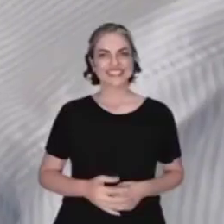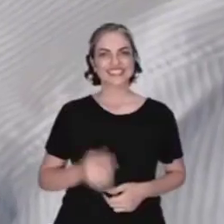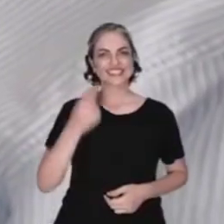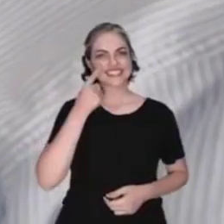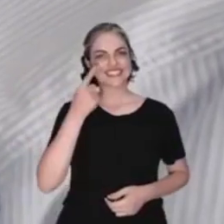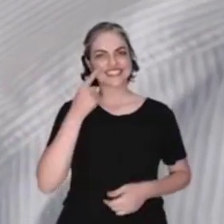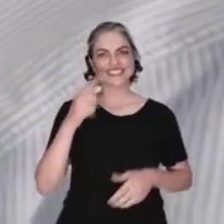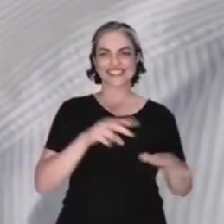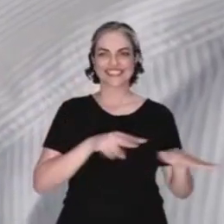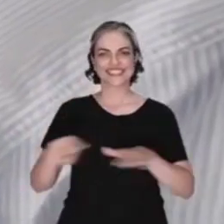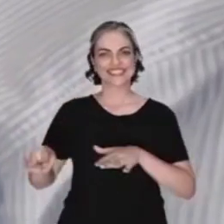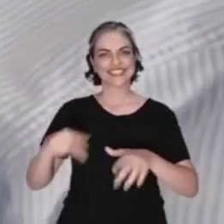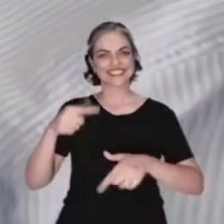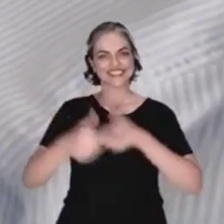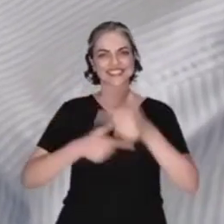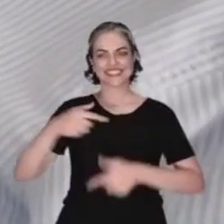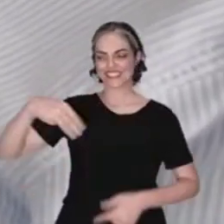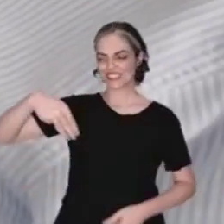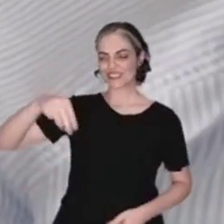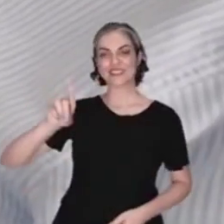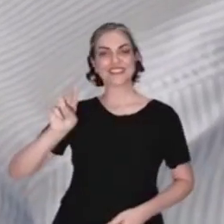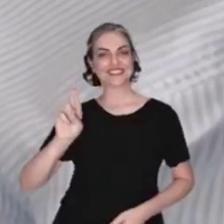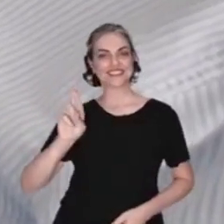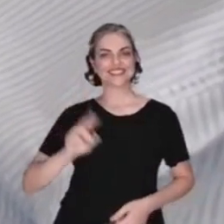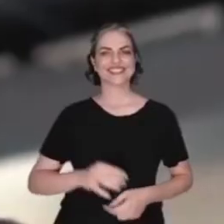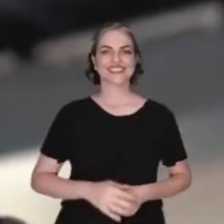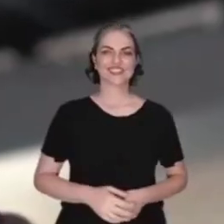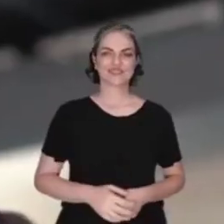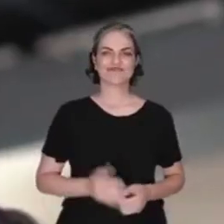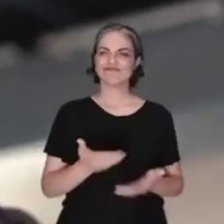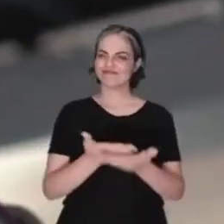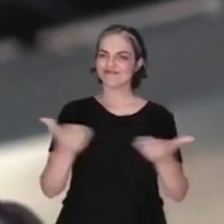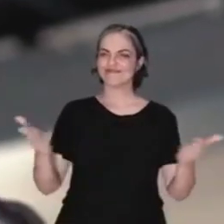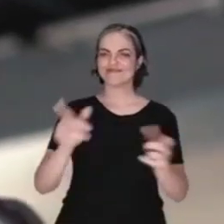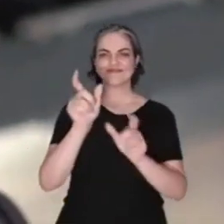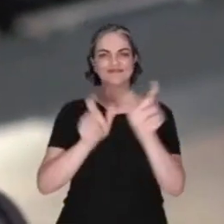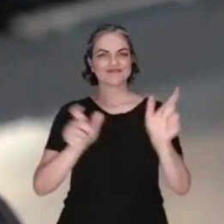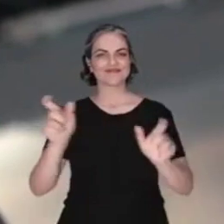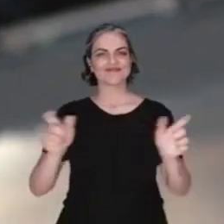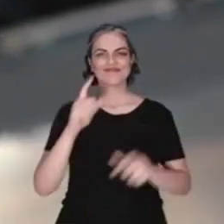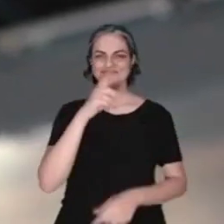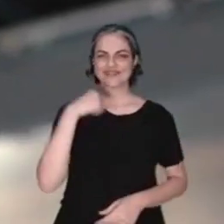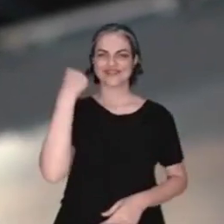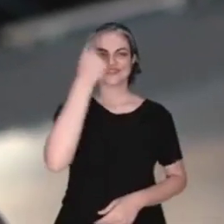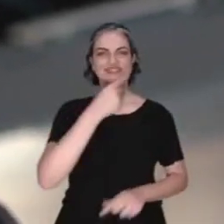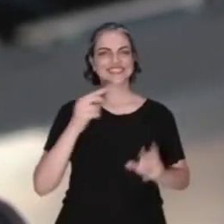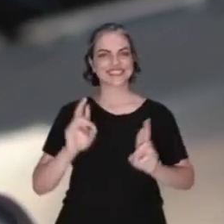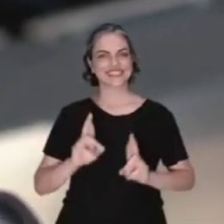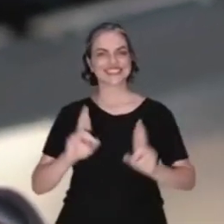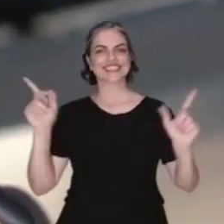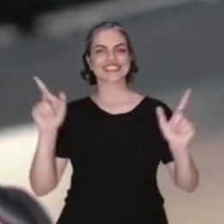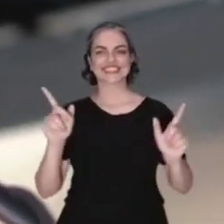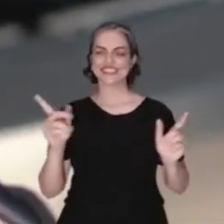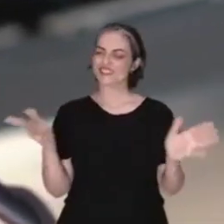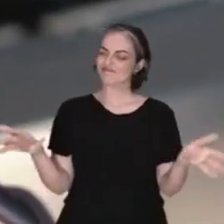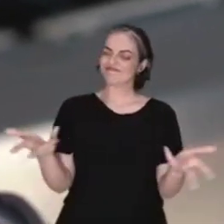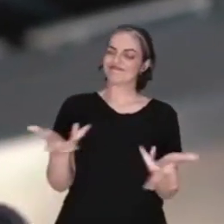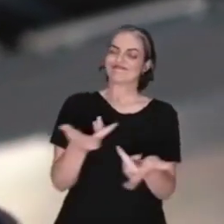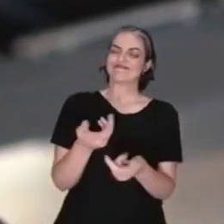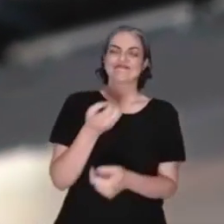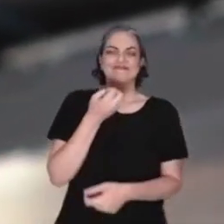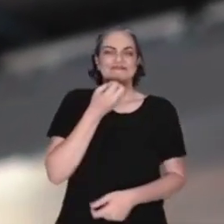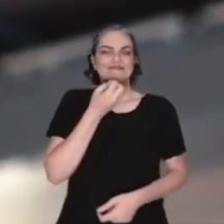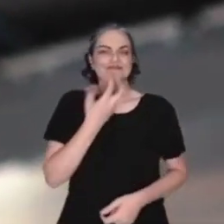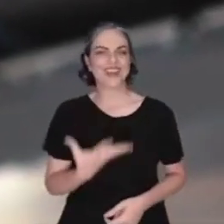Confira o que foi destaque na semana do MDR. O que tiveram ser prontos dessa pessoa é simplesmente